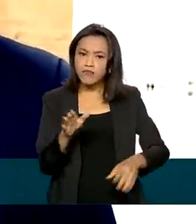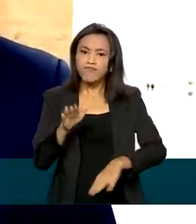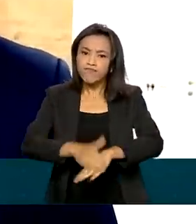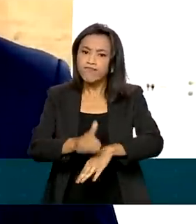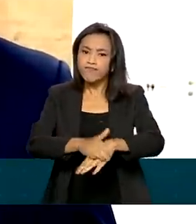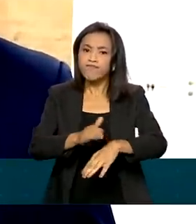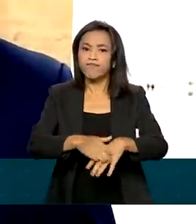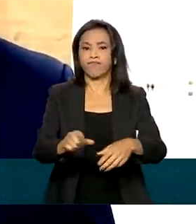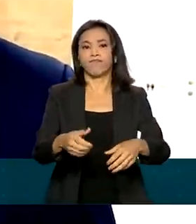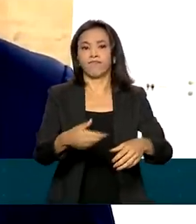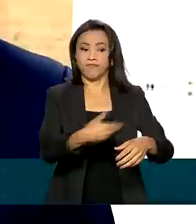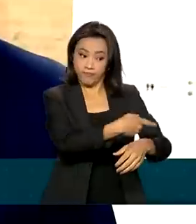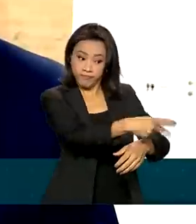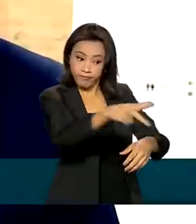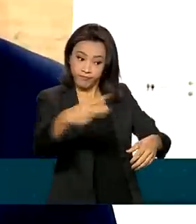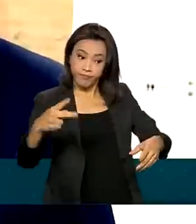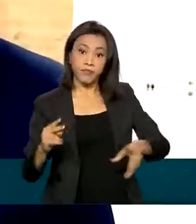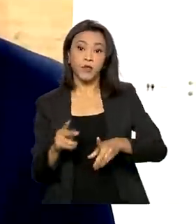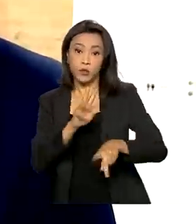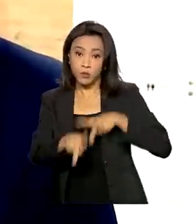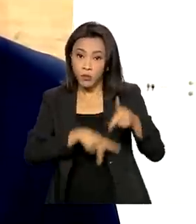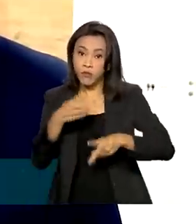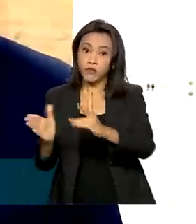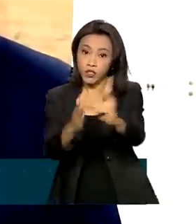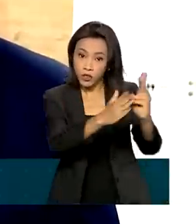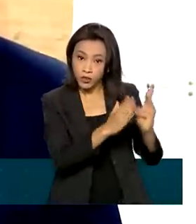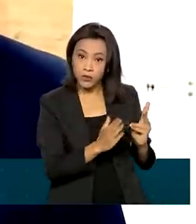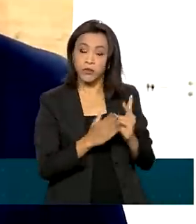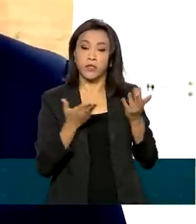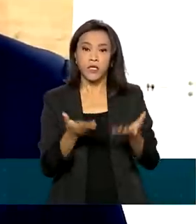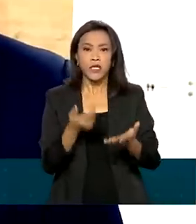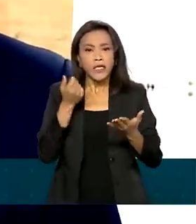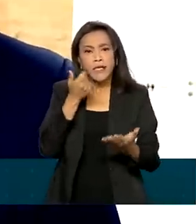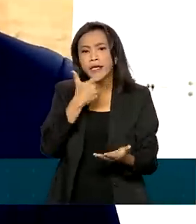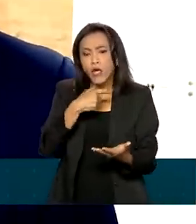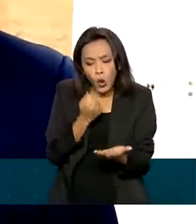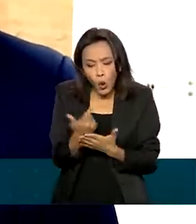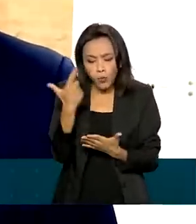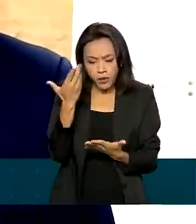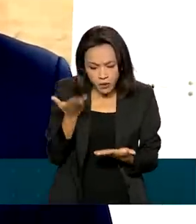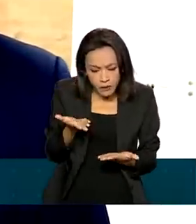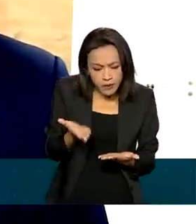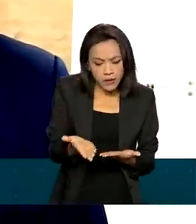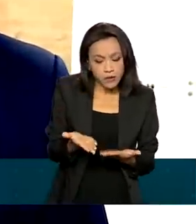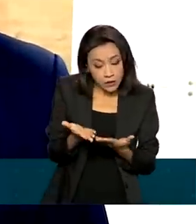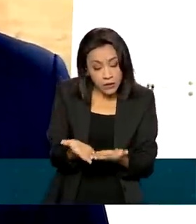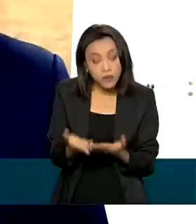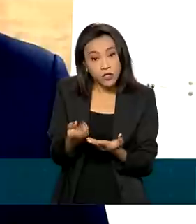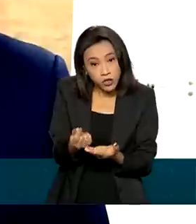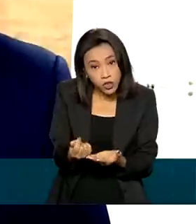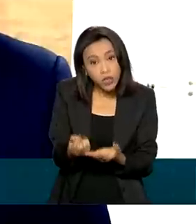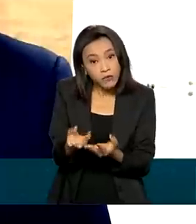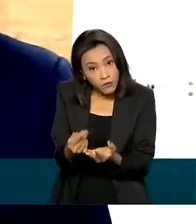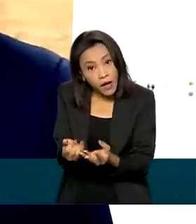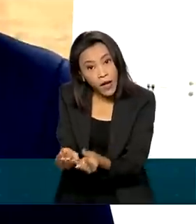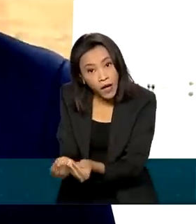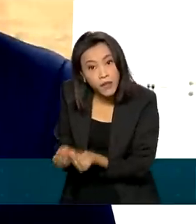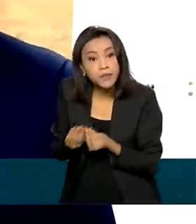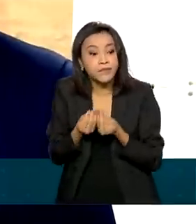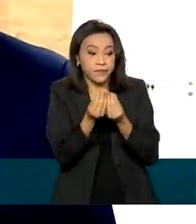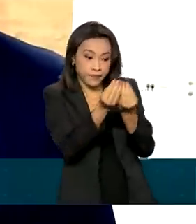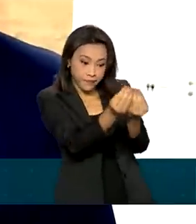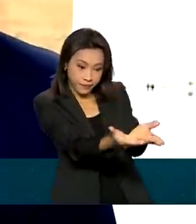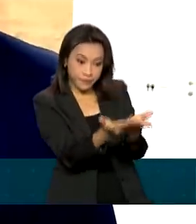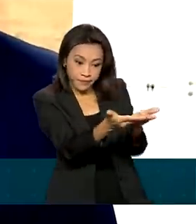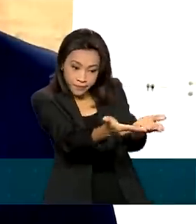e a monetização, ou seja, o produto da compra desses produtos, vai efetivamente beneficiar as comunidades